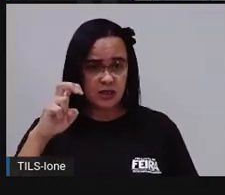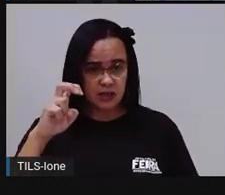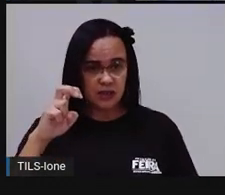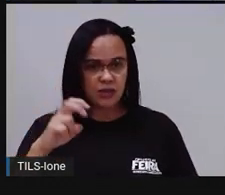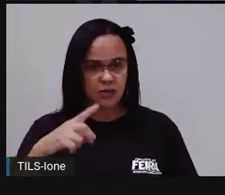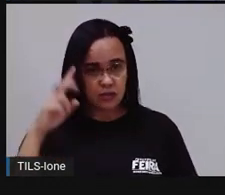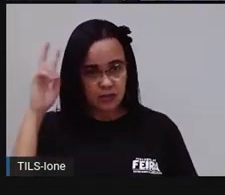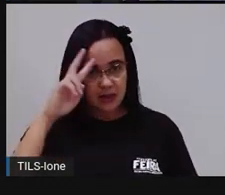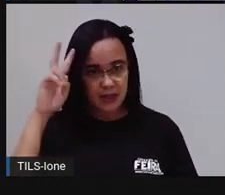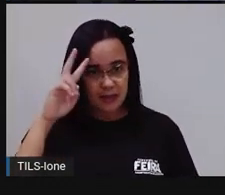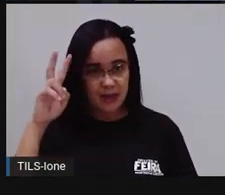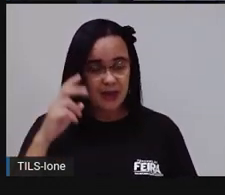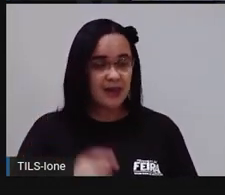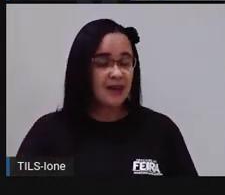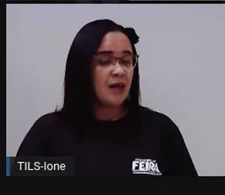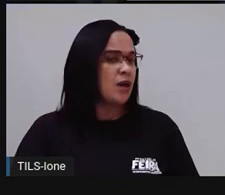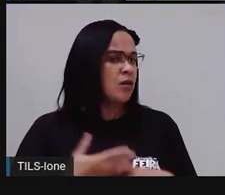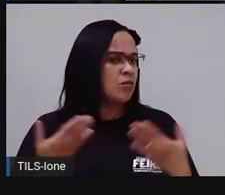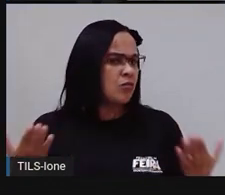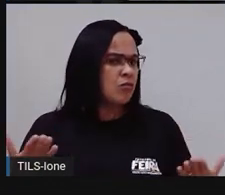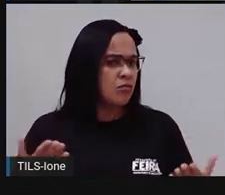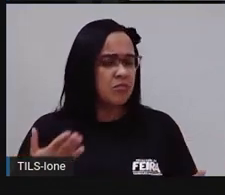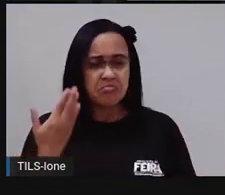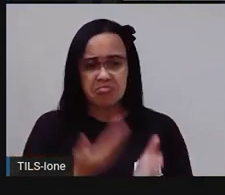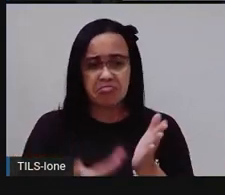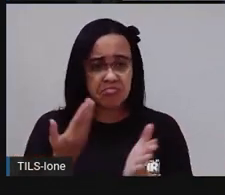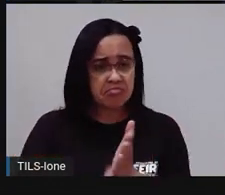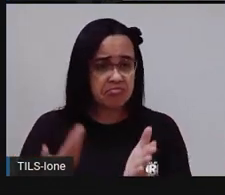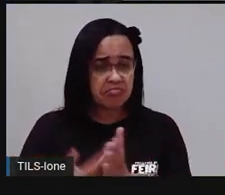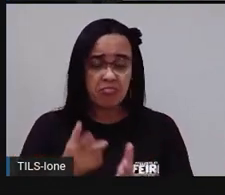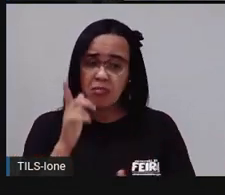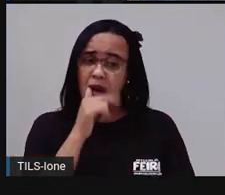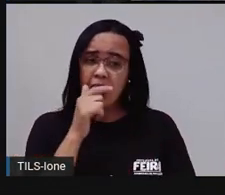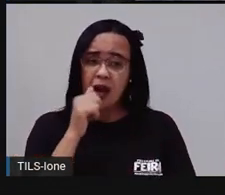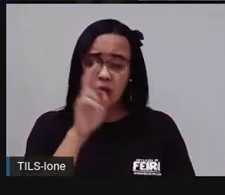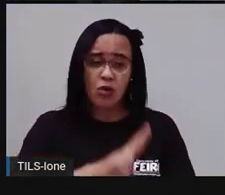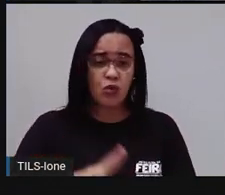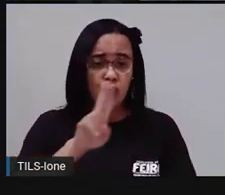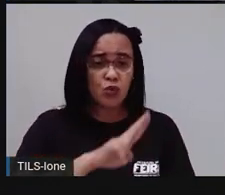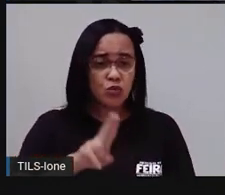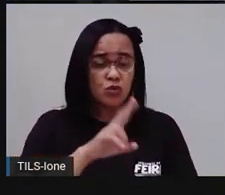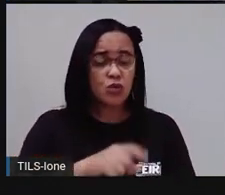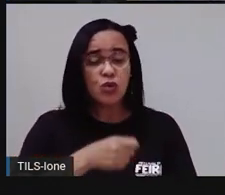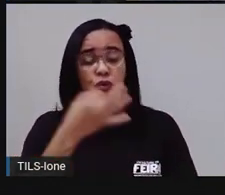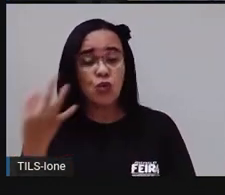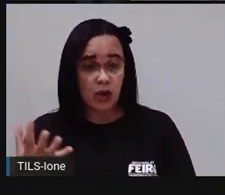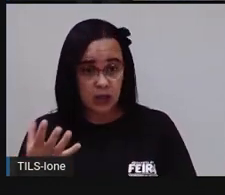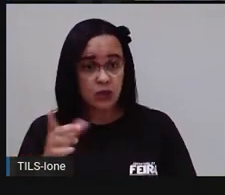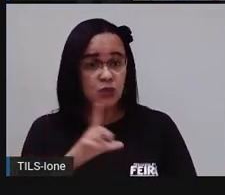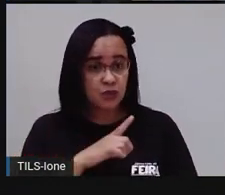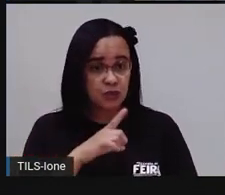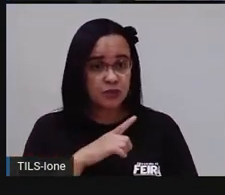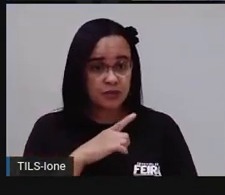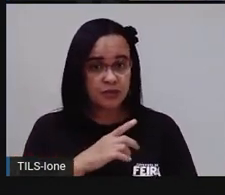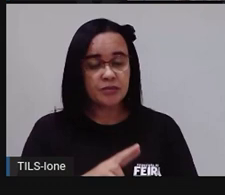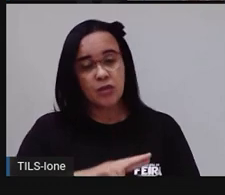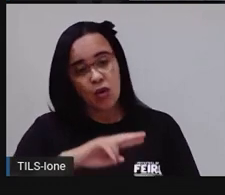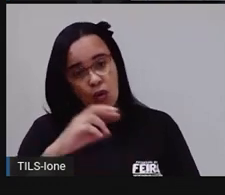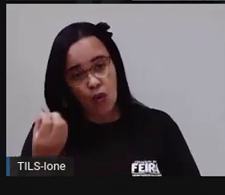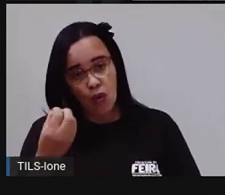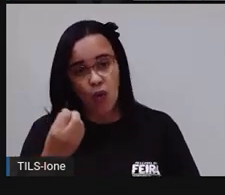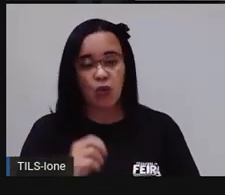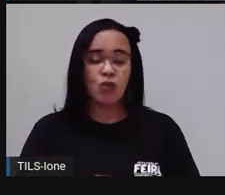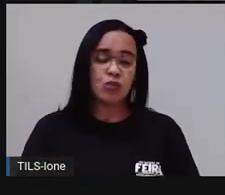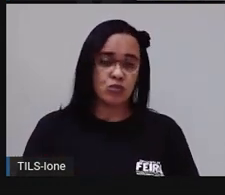gastou a mais? Se ele tava gastando 14, ele passou a gastar 25. Quanto ele gastou a mais? Ou a gente vai